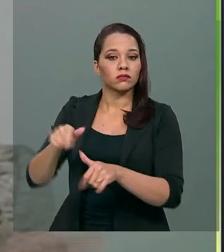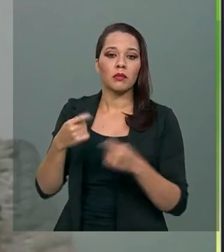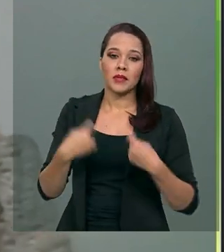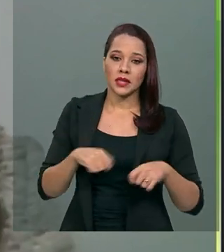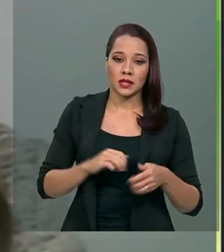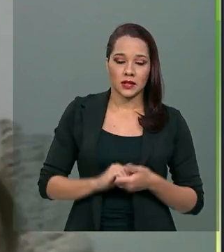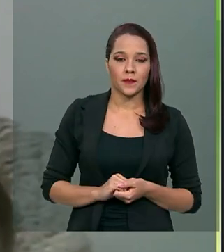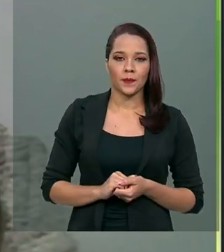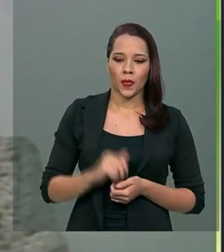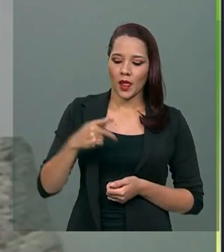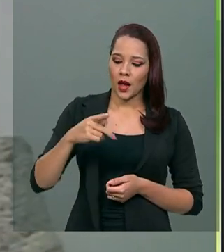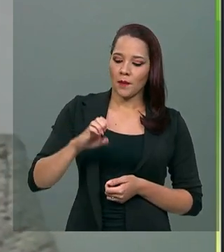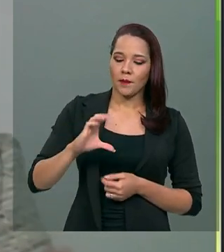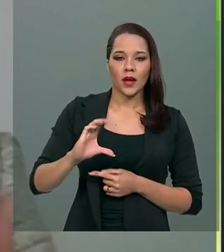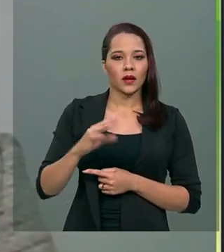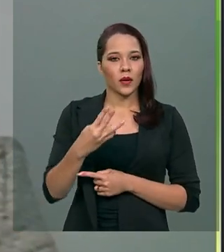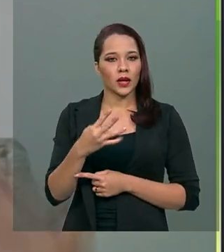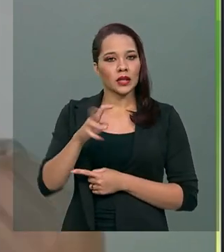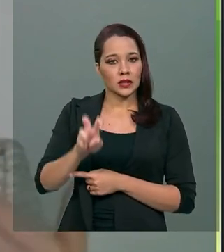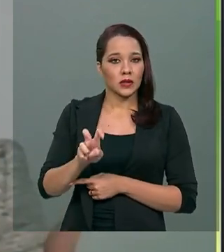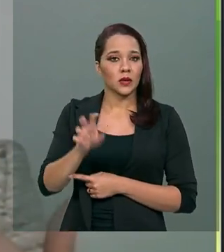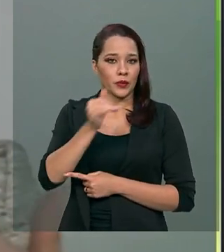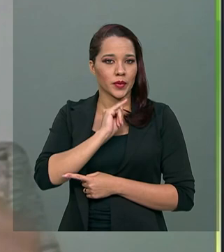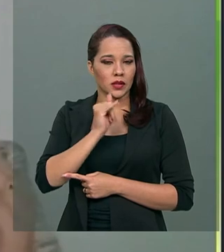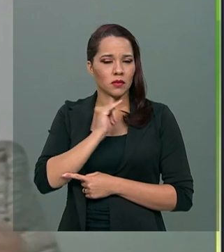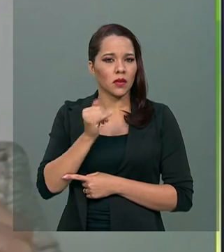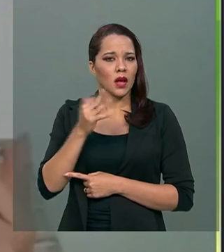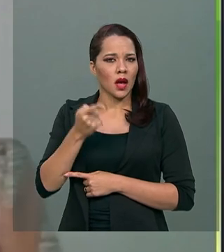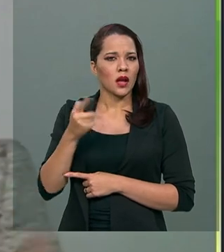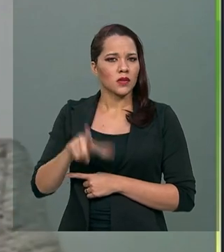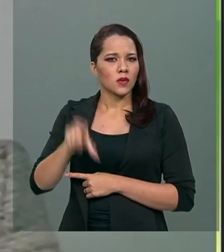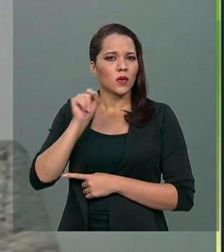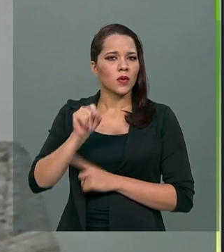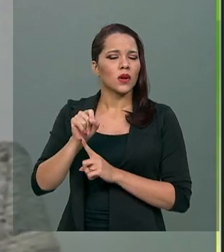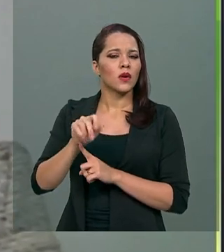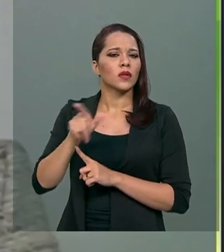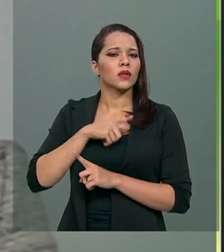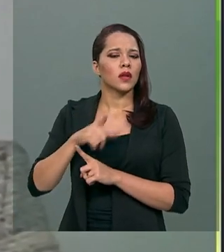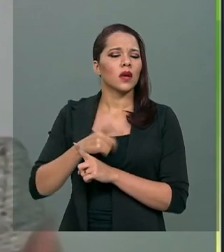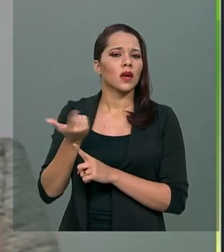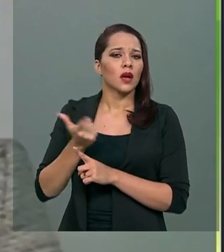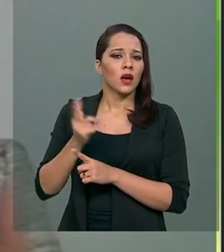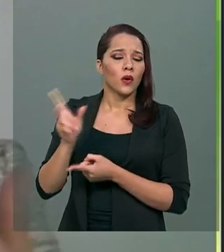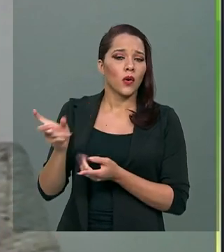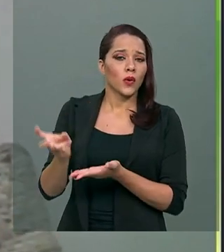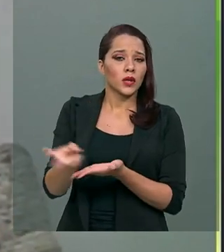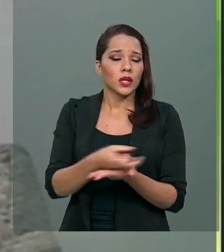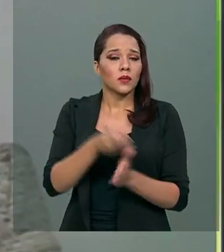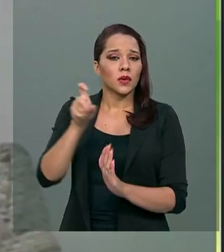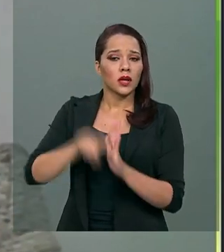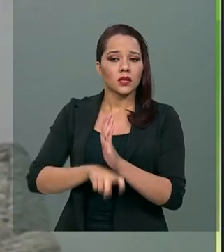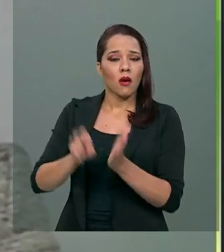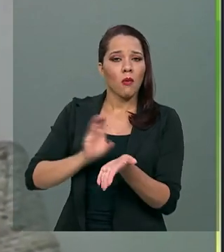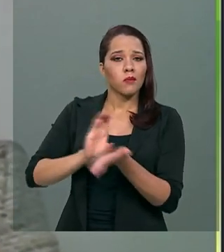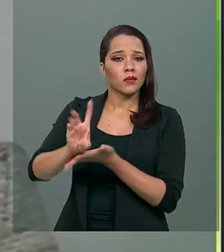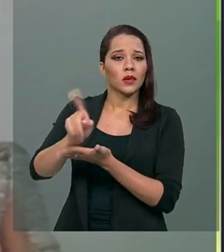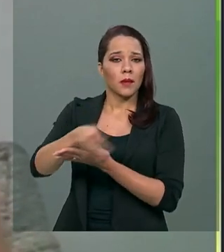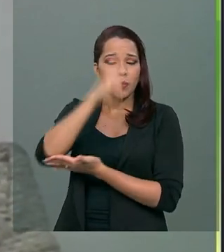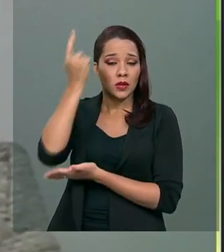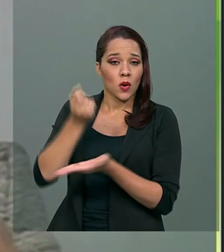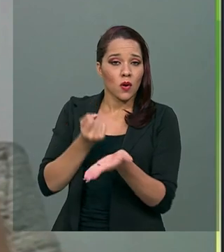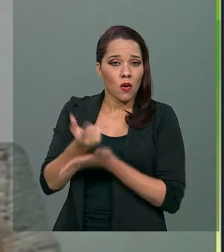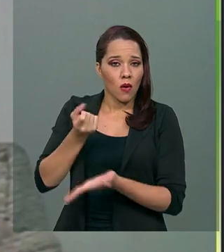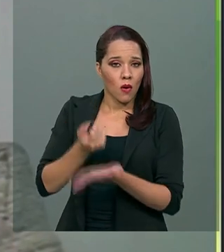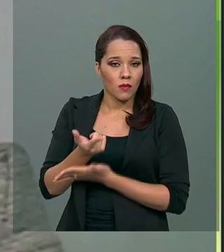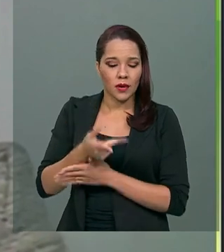A PEC 45, por exemplo, ela escolheu começar com a tributação sobre o consumo. O projeto de lei do governo também